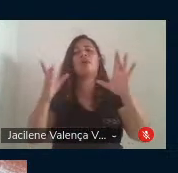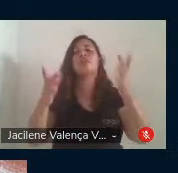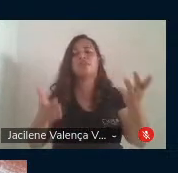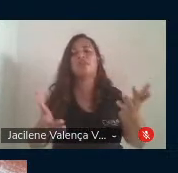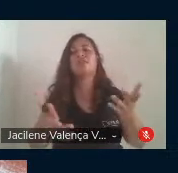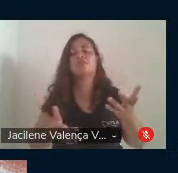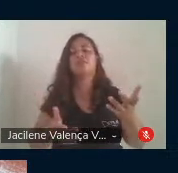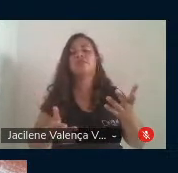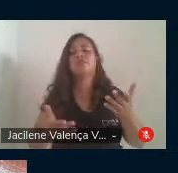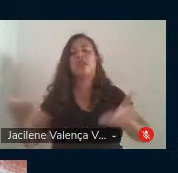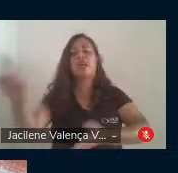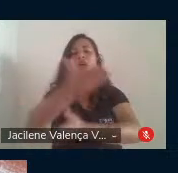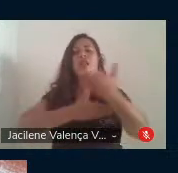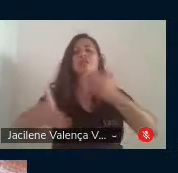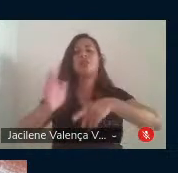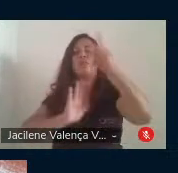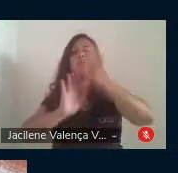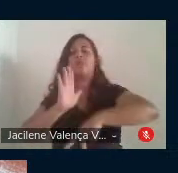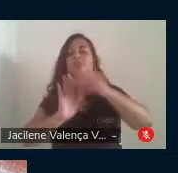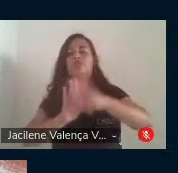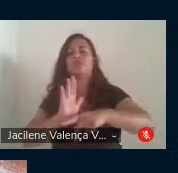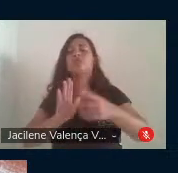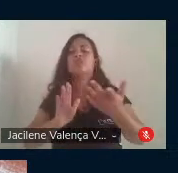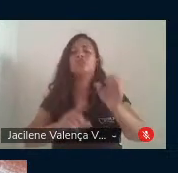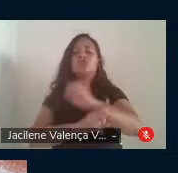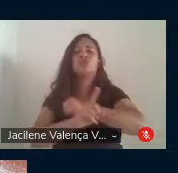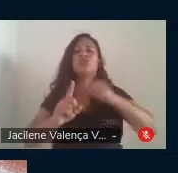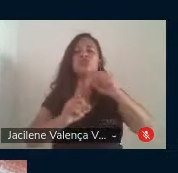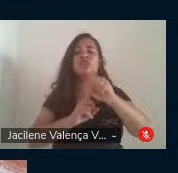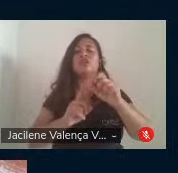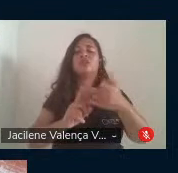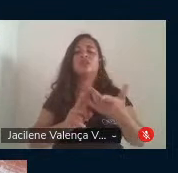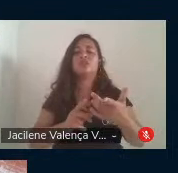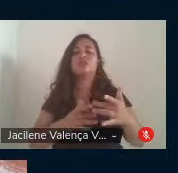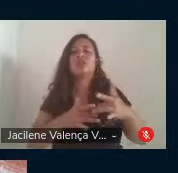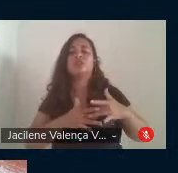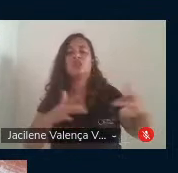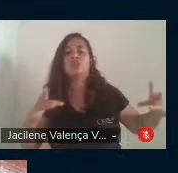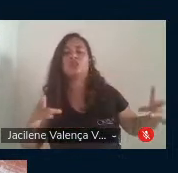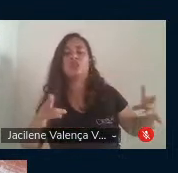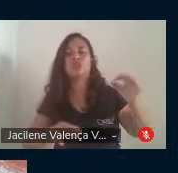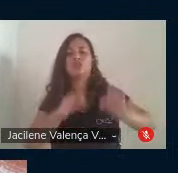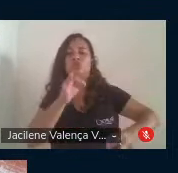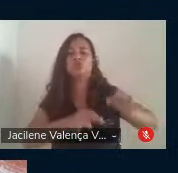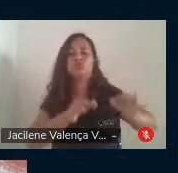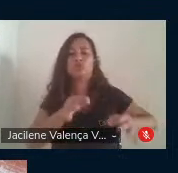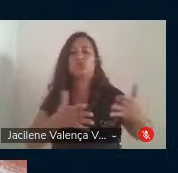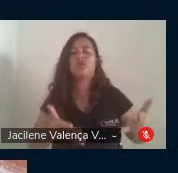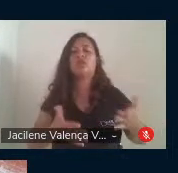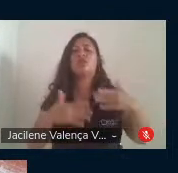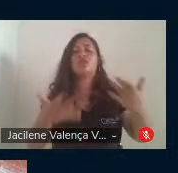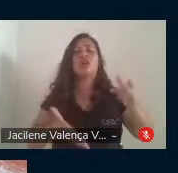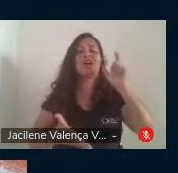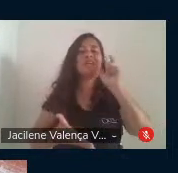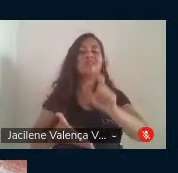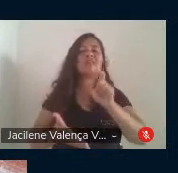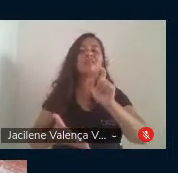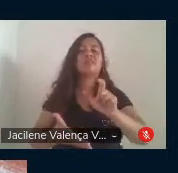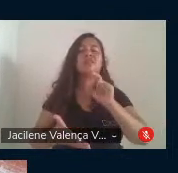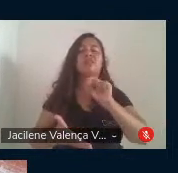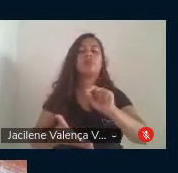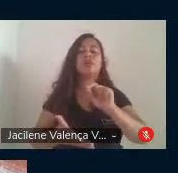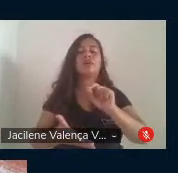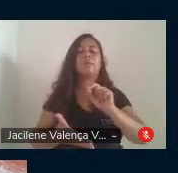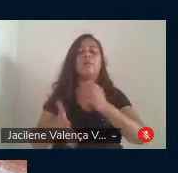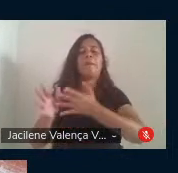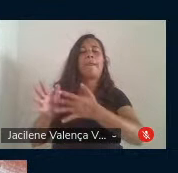relação com o projeto de sociedade digna, solidariedade e justiça. E é interessante que ao longo